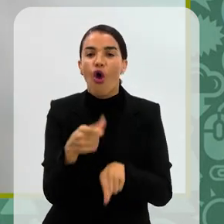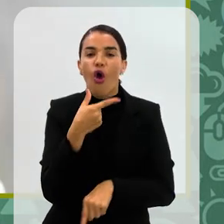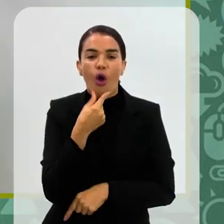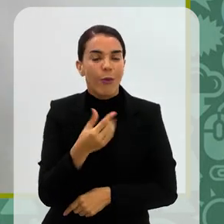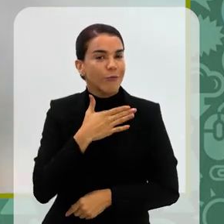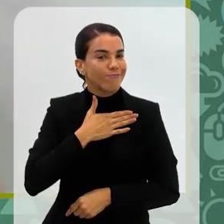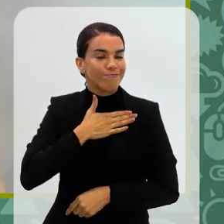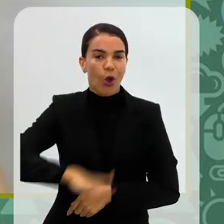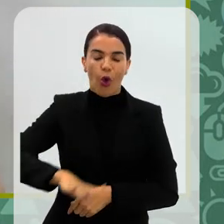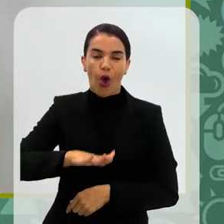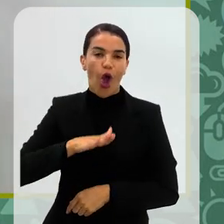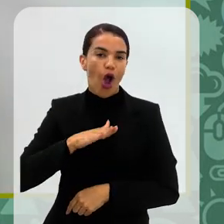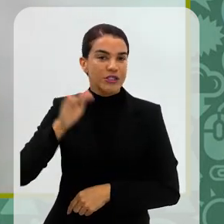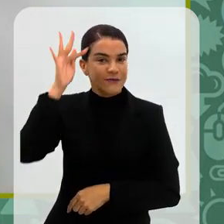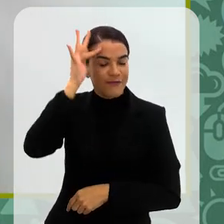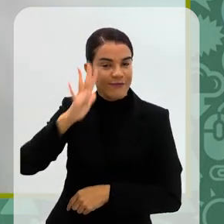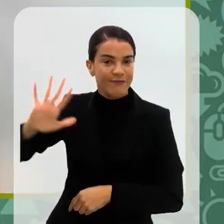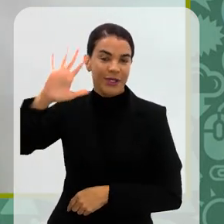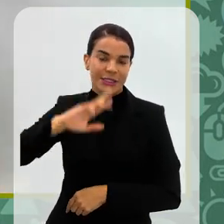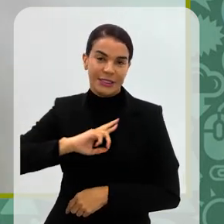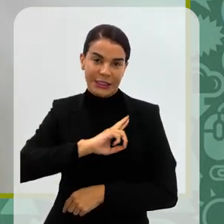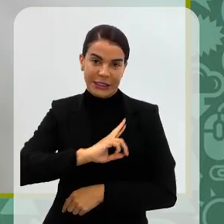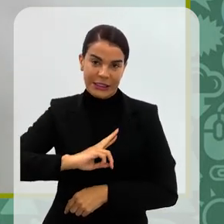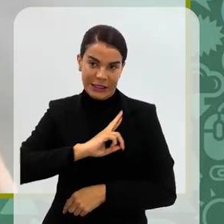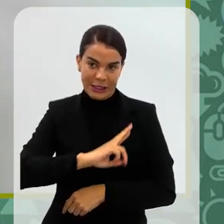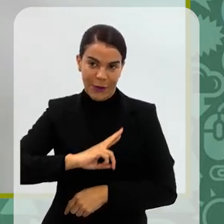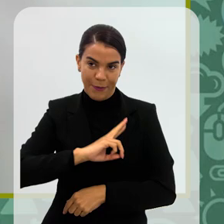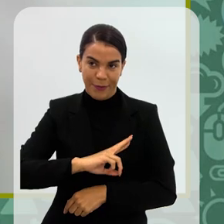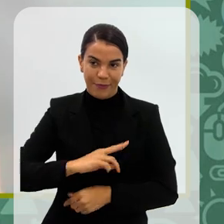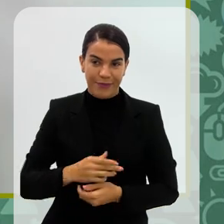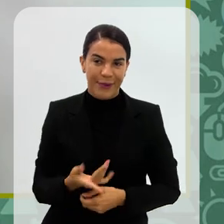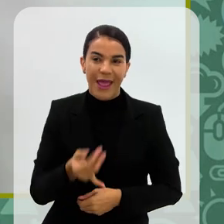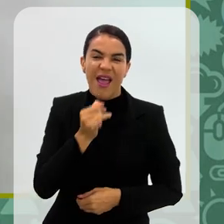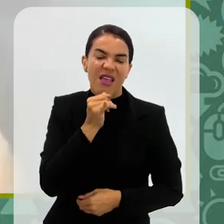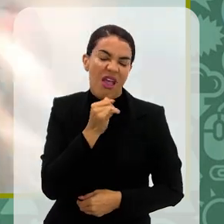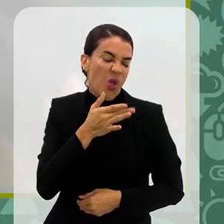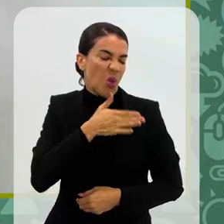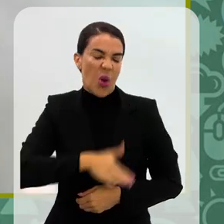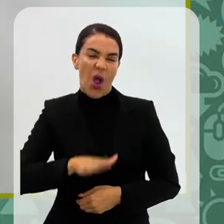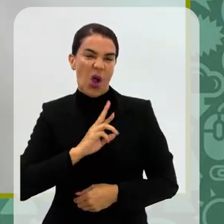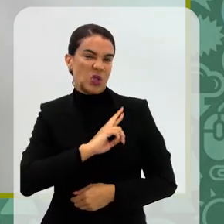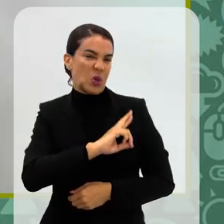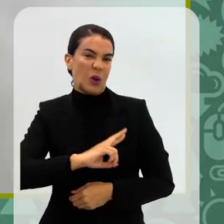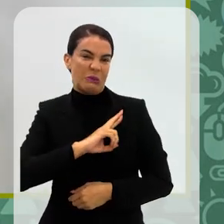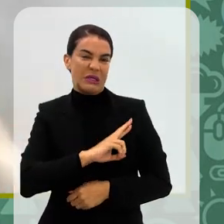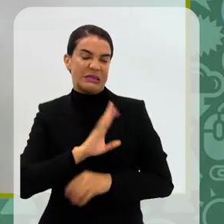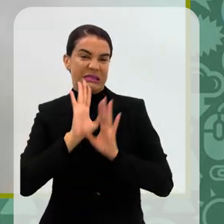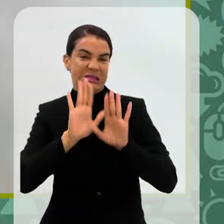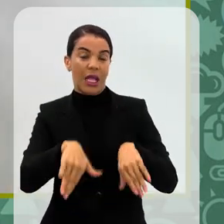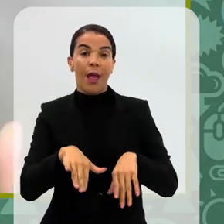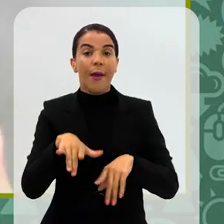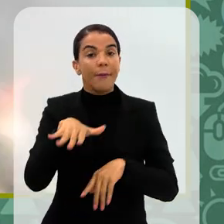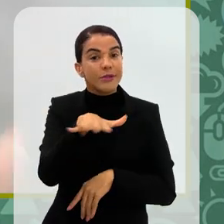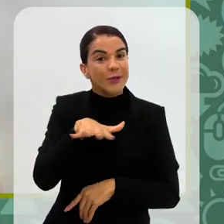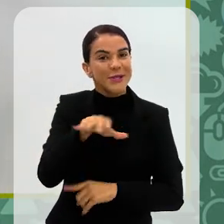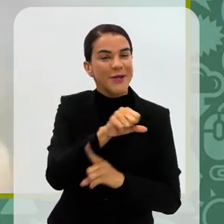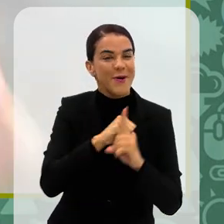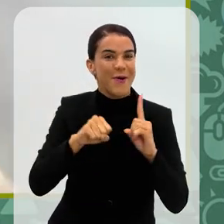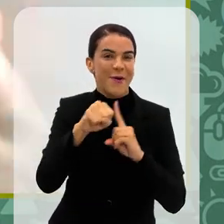E por que que também o homem não gosta de ler fantasia romântica? Tem várias questões por trair isso. Não é só, tipo, eu não gosto de romance. Existem questões sociais